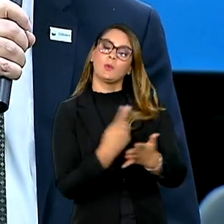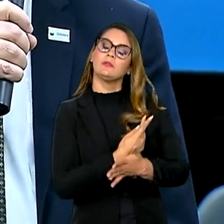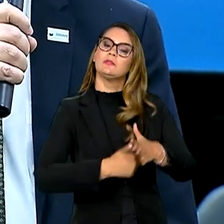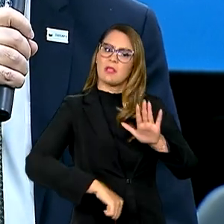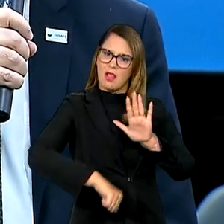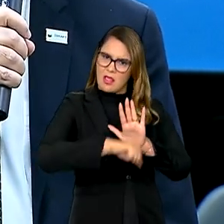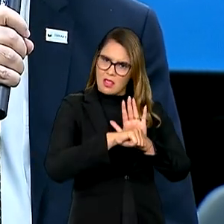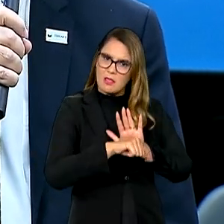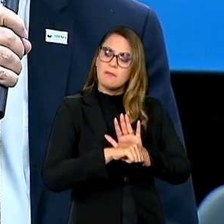coisa, as pessoas saibam o que fazer.